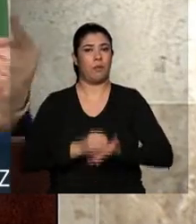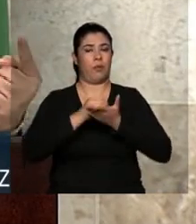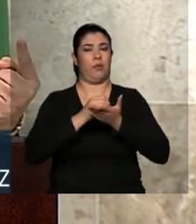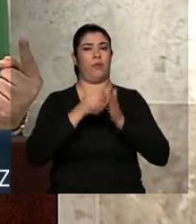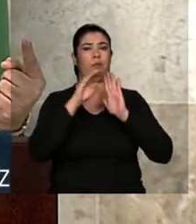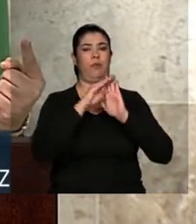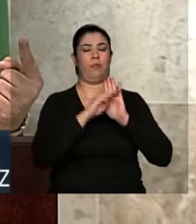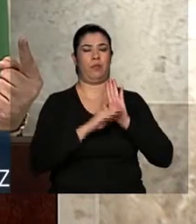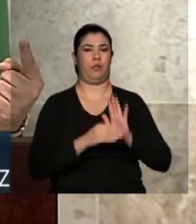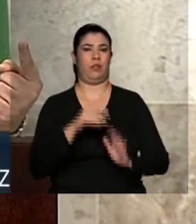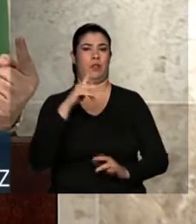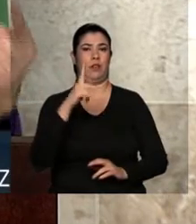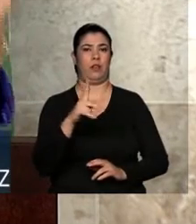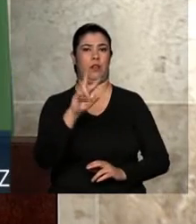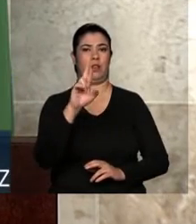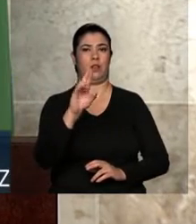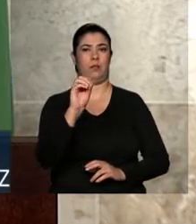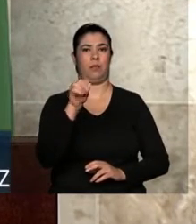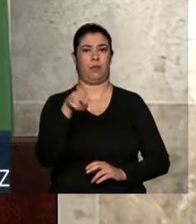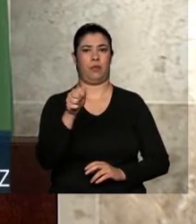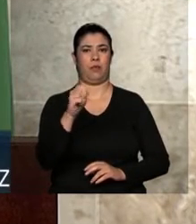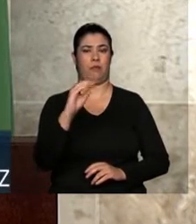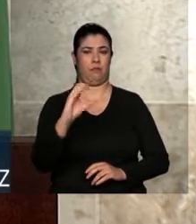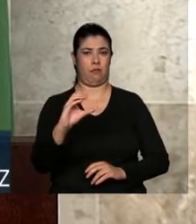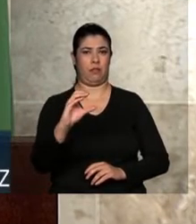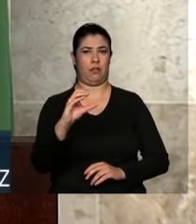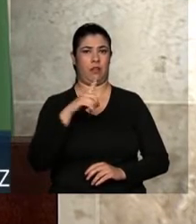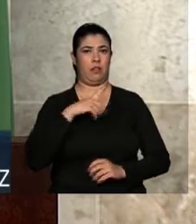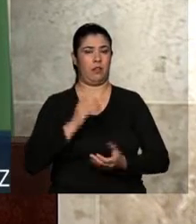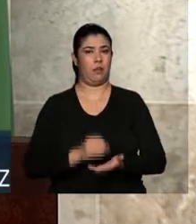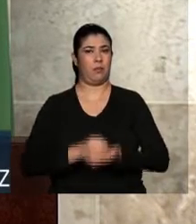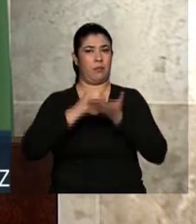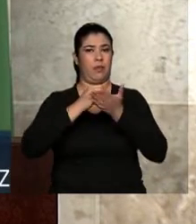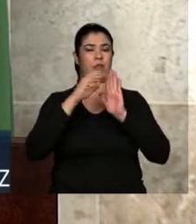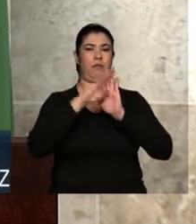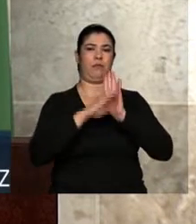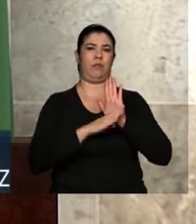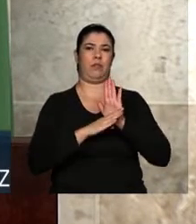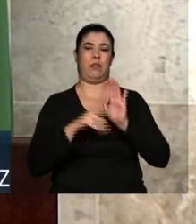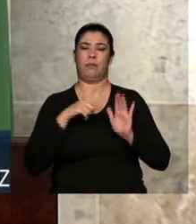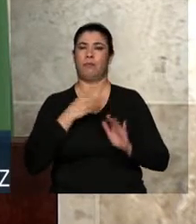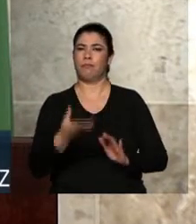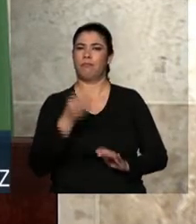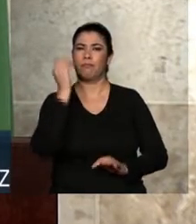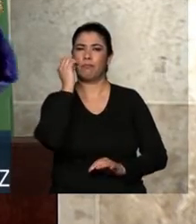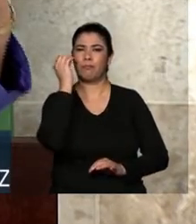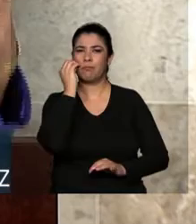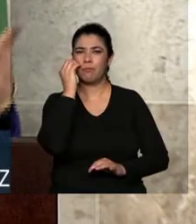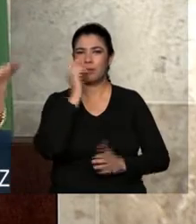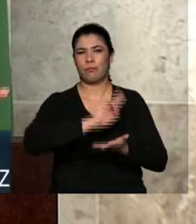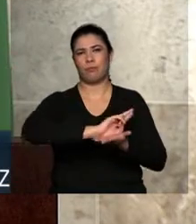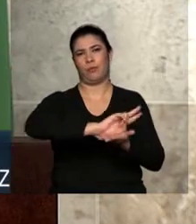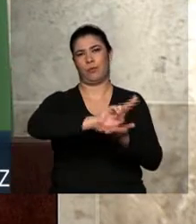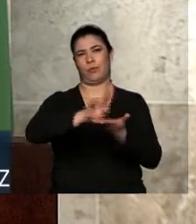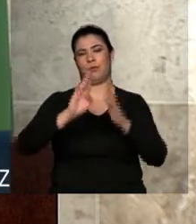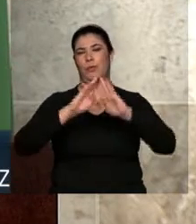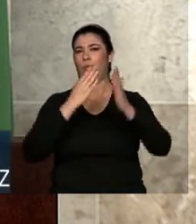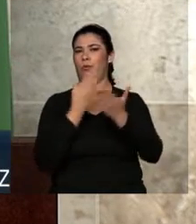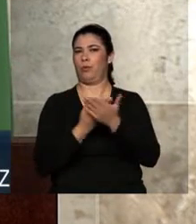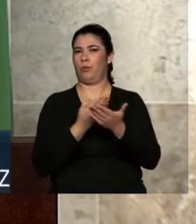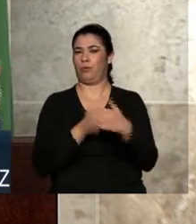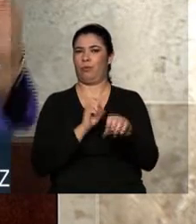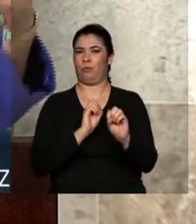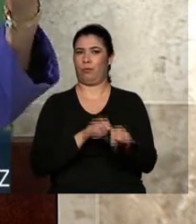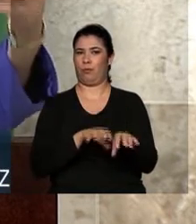sustentando esse programa. E o Pronatec tem aí a experiência das escolas de ensino